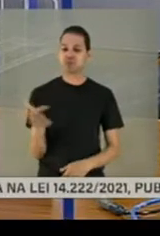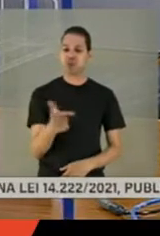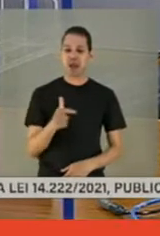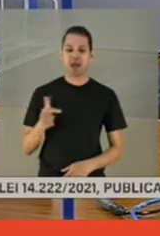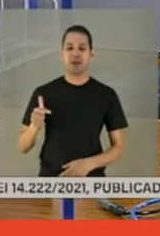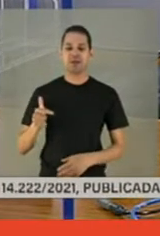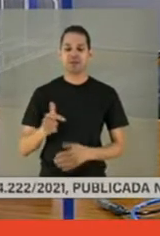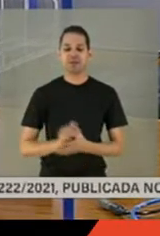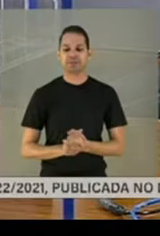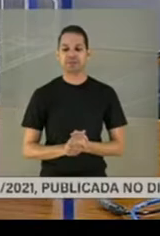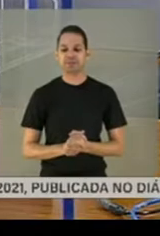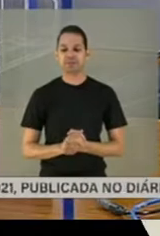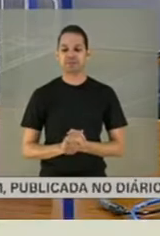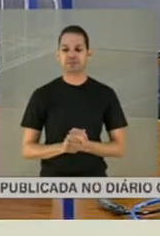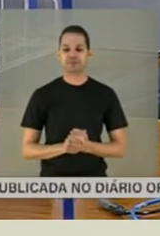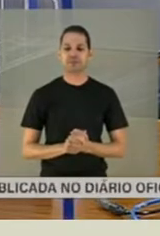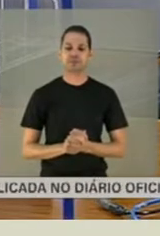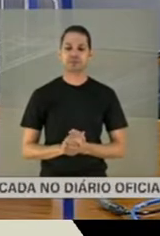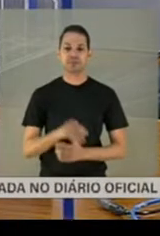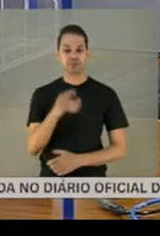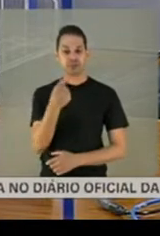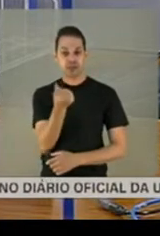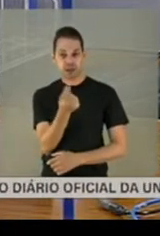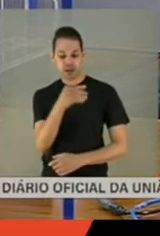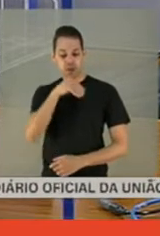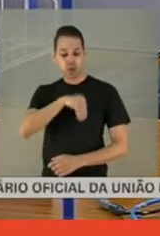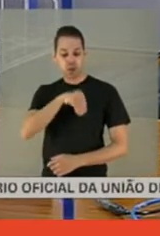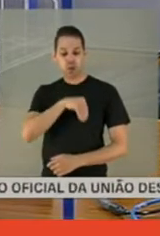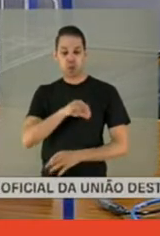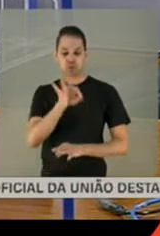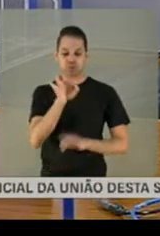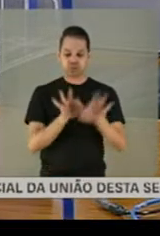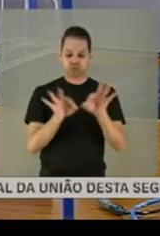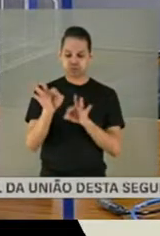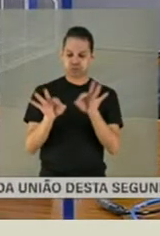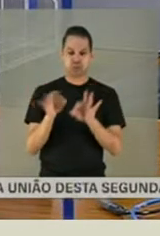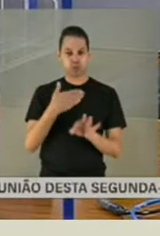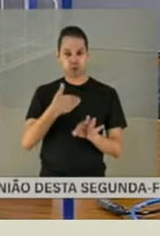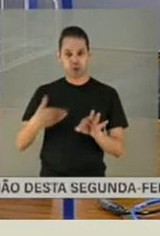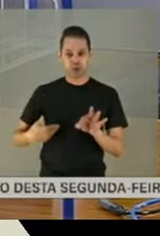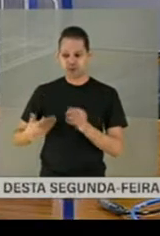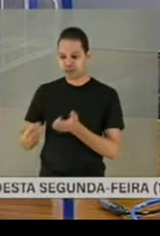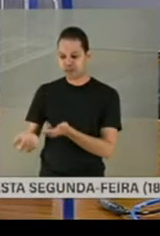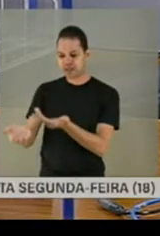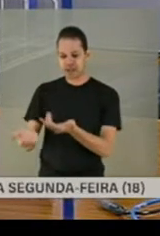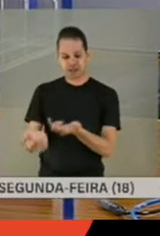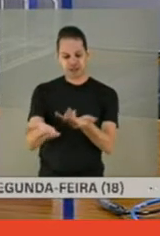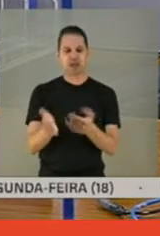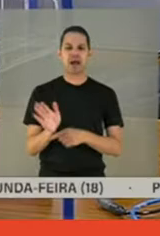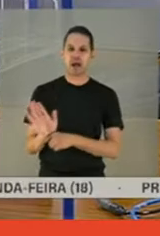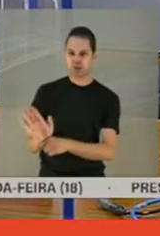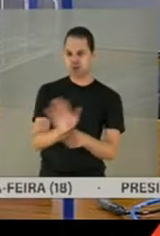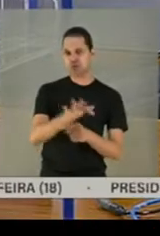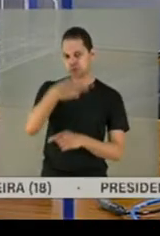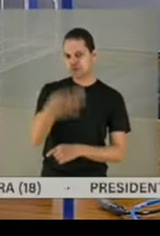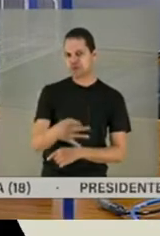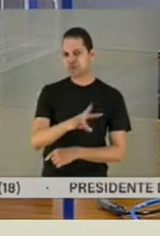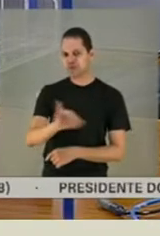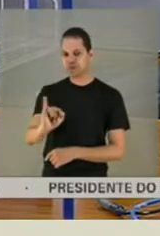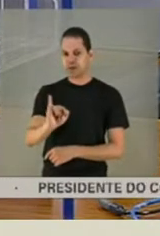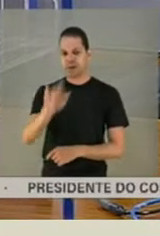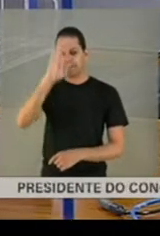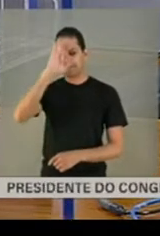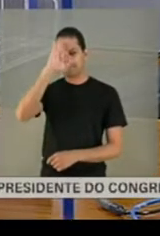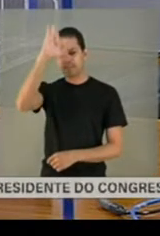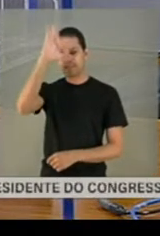essa renda que está sendo propiciada, que será propiciada para eles, vai ajudar bastante. Principalmente